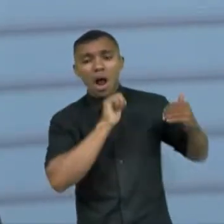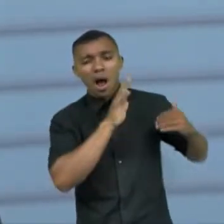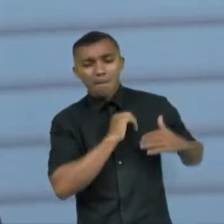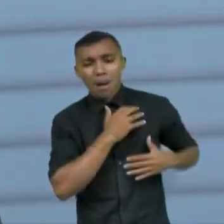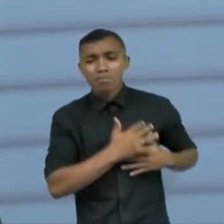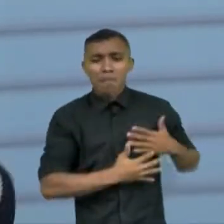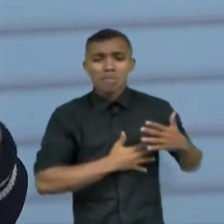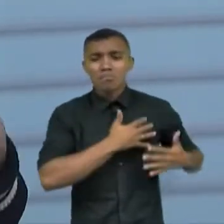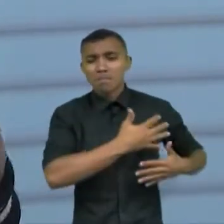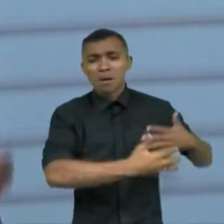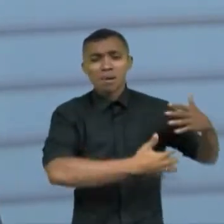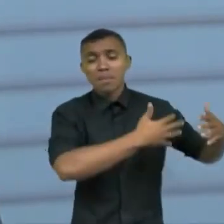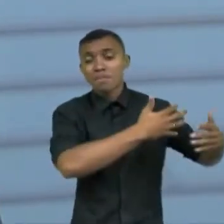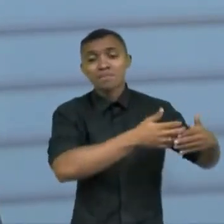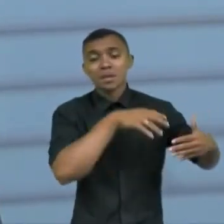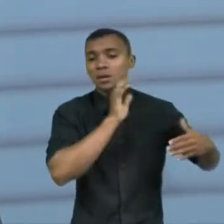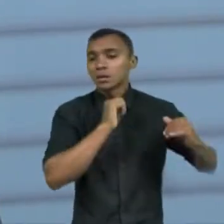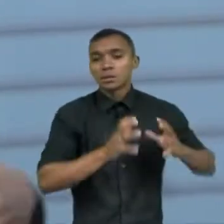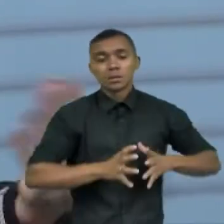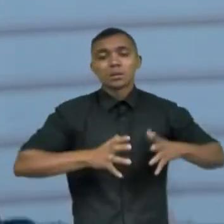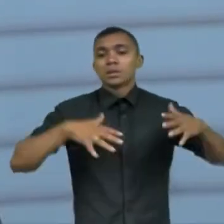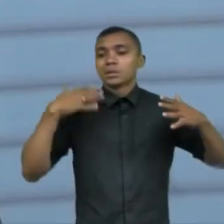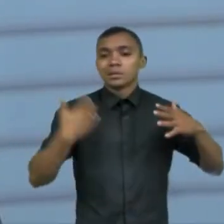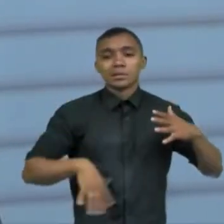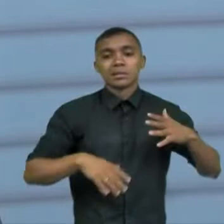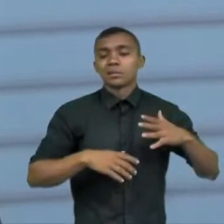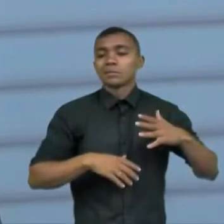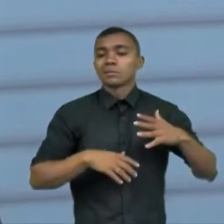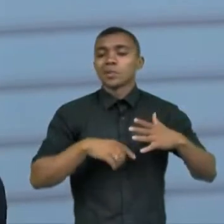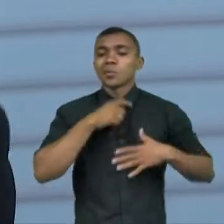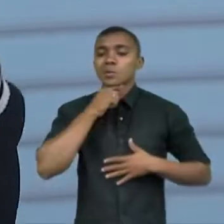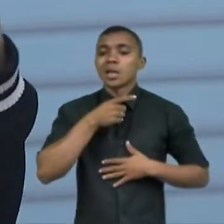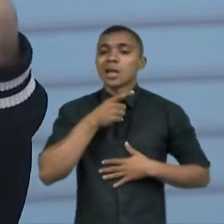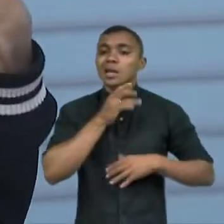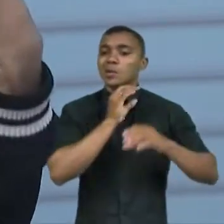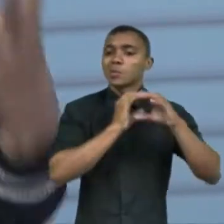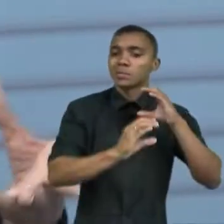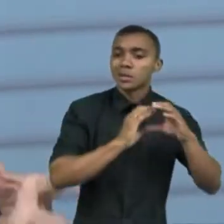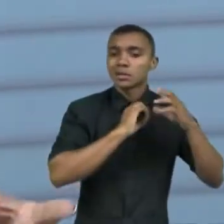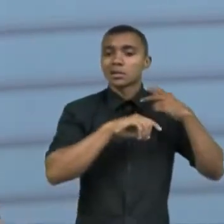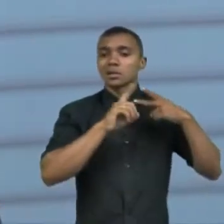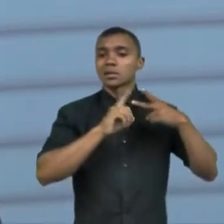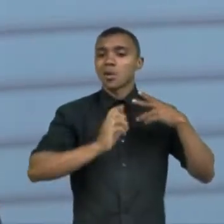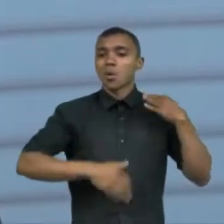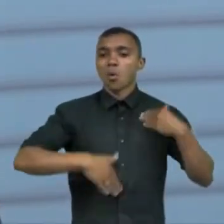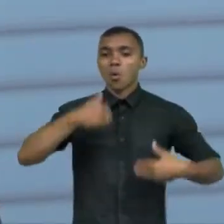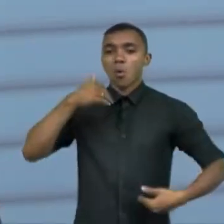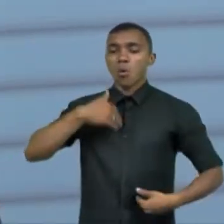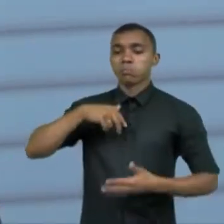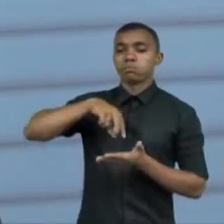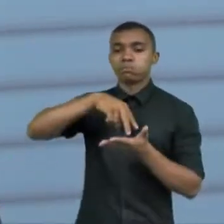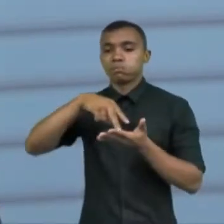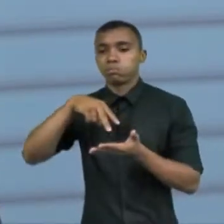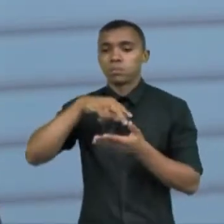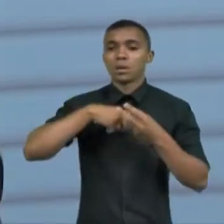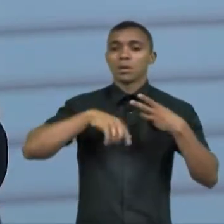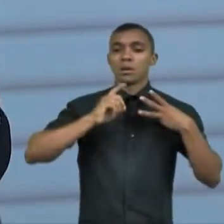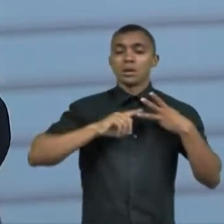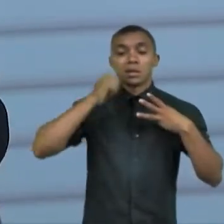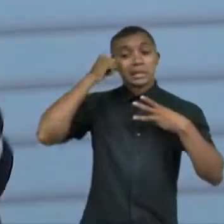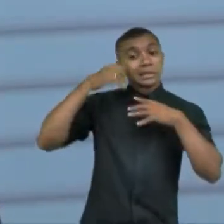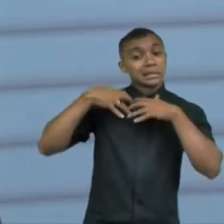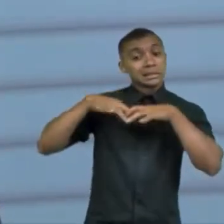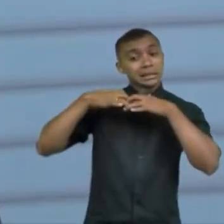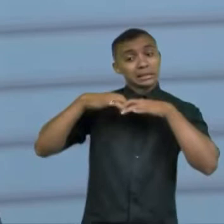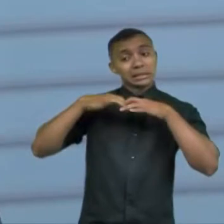mas tinha muitos comprometimentos de fala de equilíbrio motor cognitivo então assim